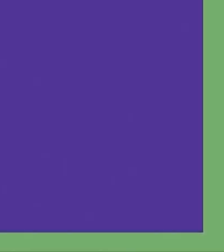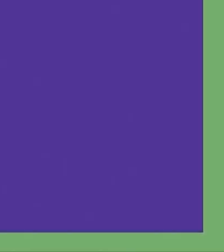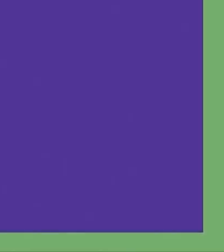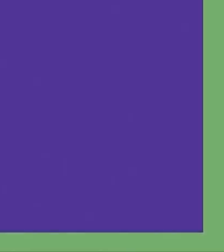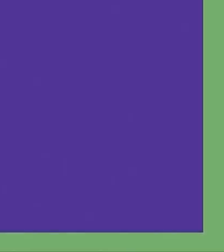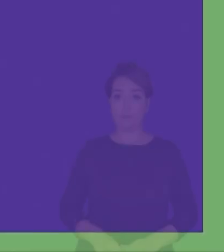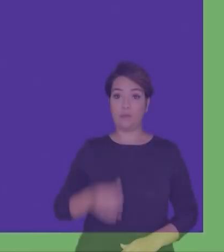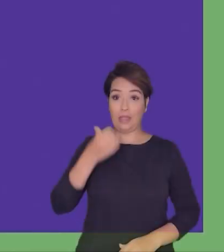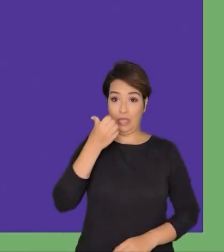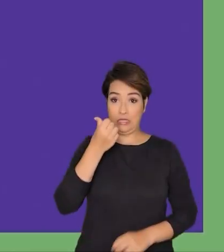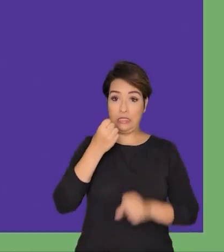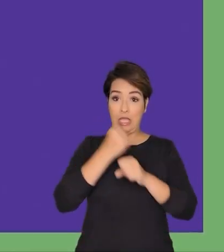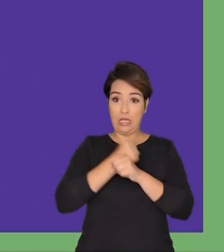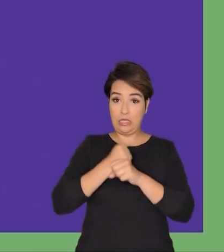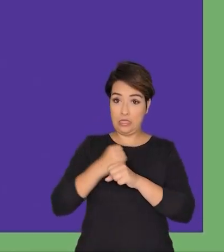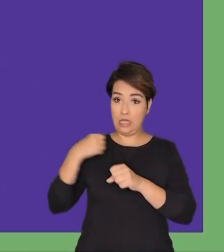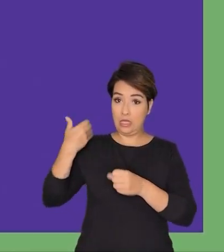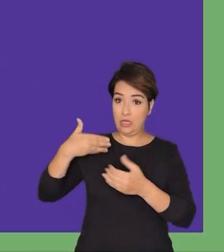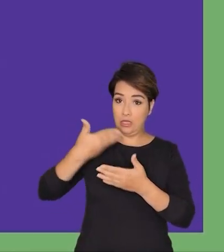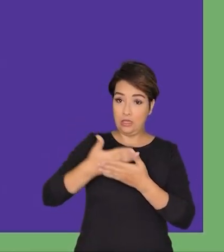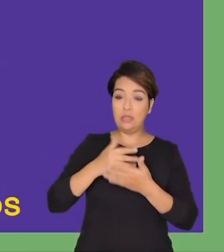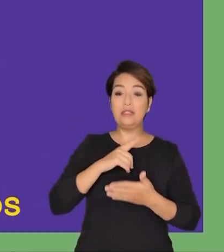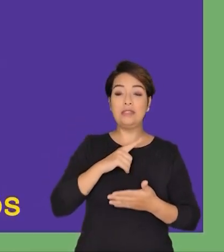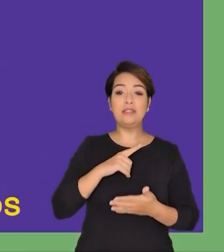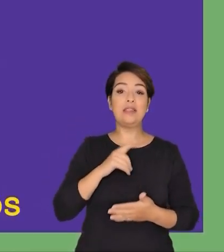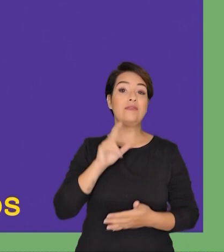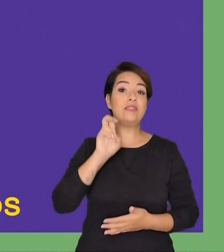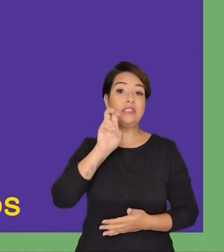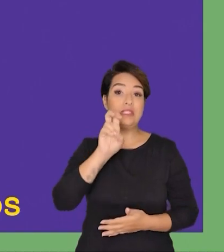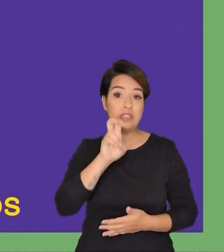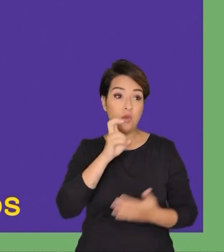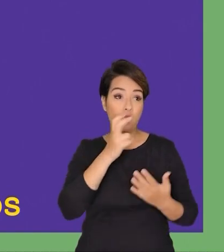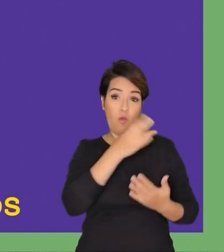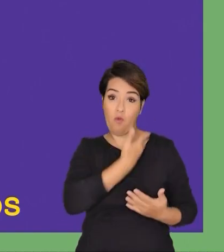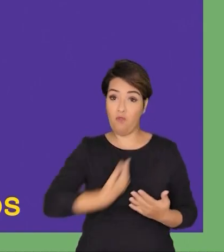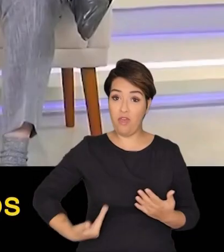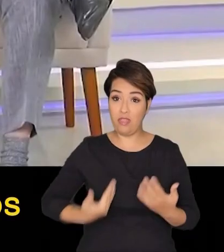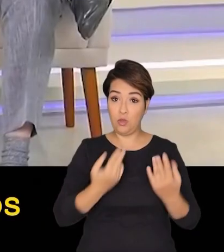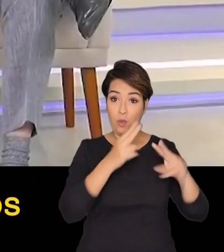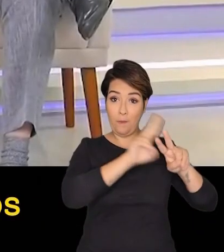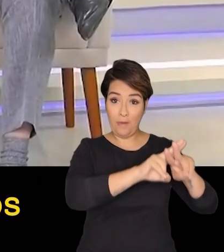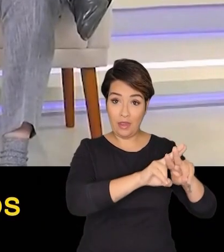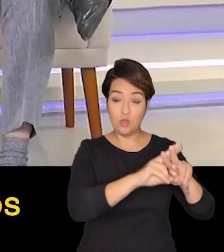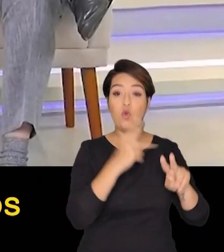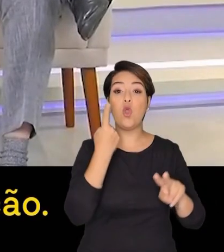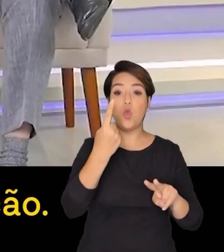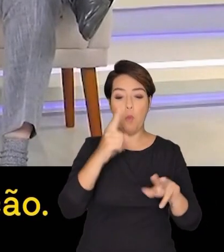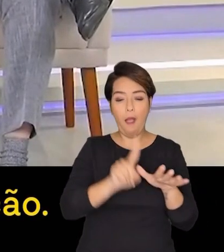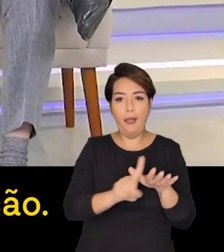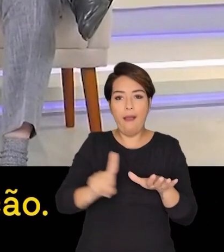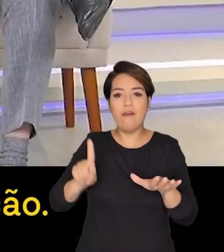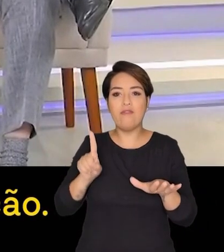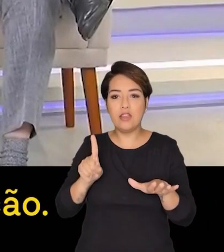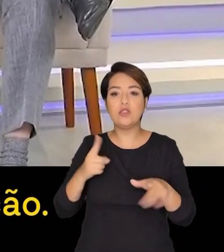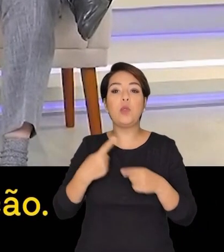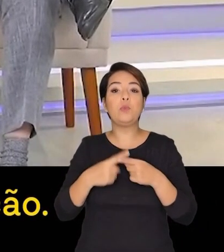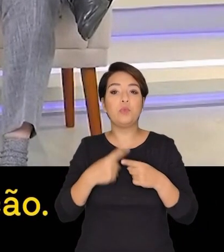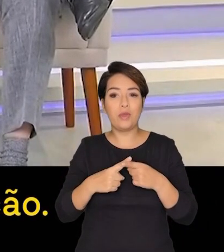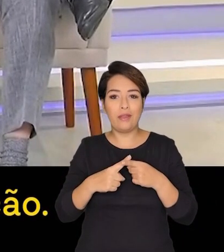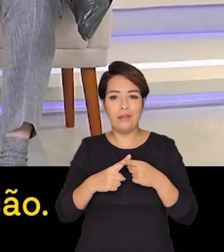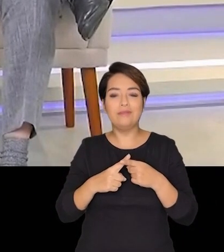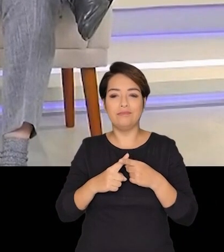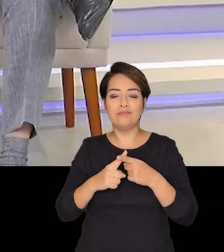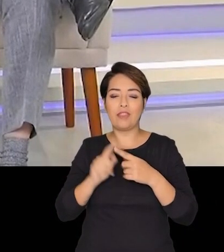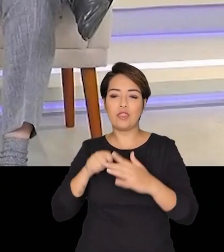Marcelo Freixo Nos últimos seis anos nós tivemos cinco ex-governadores presos e um afastado por denúncias de